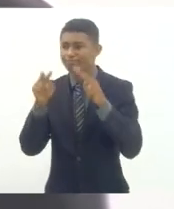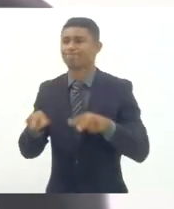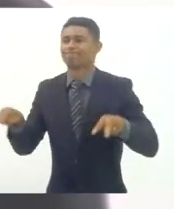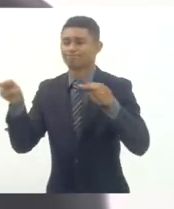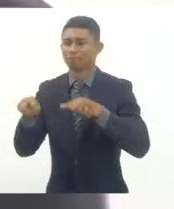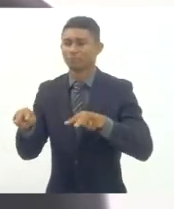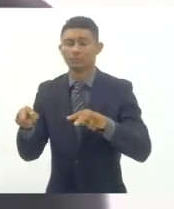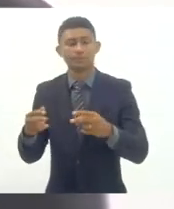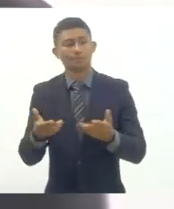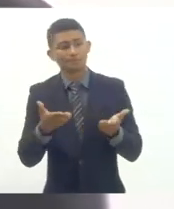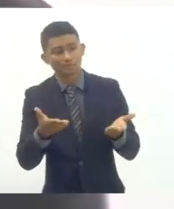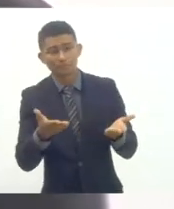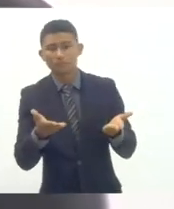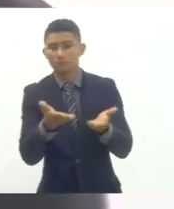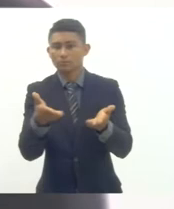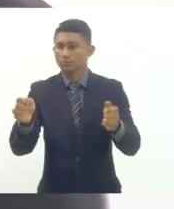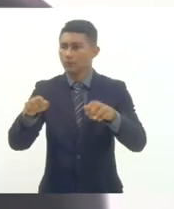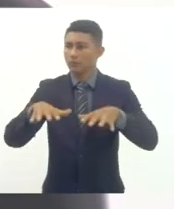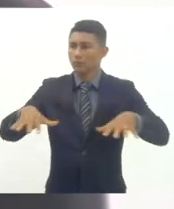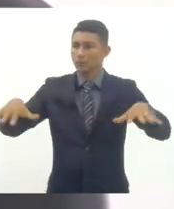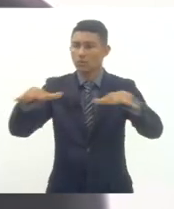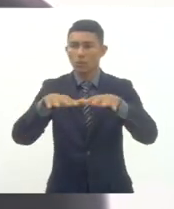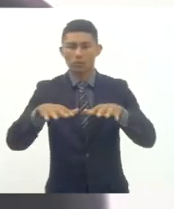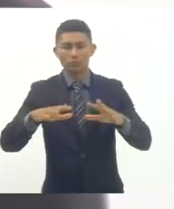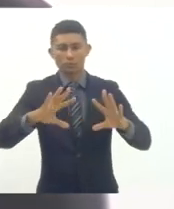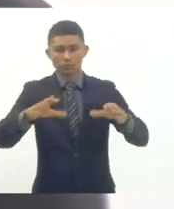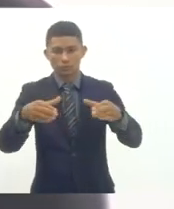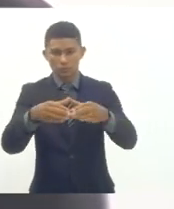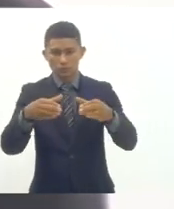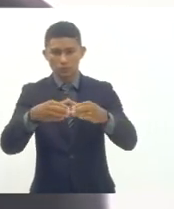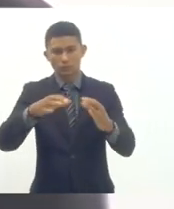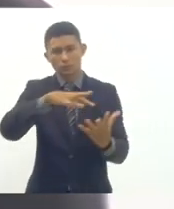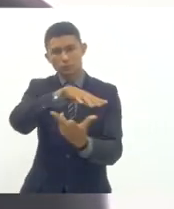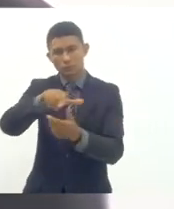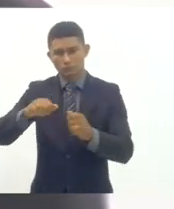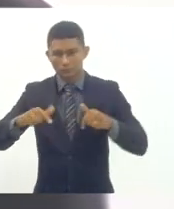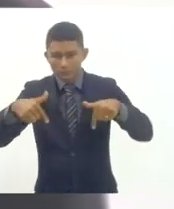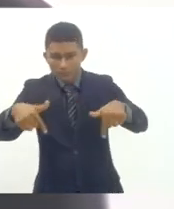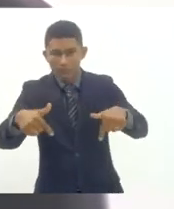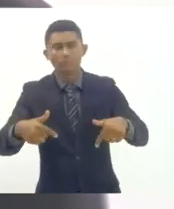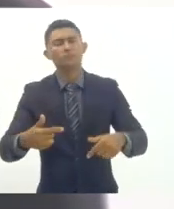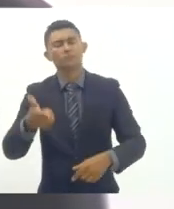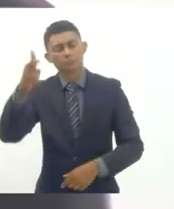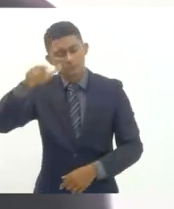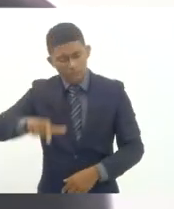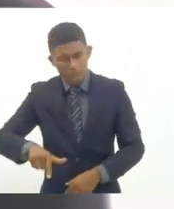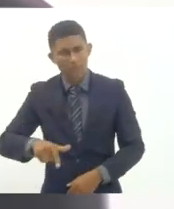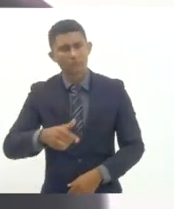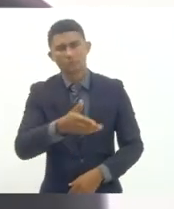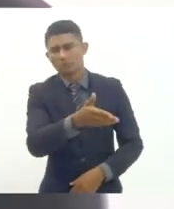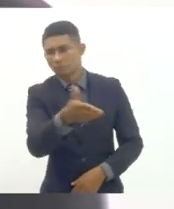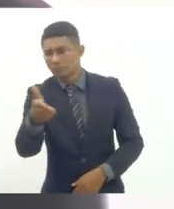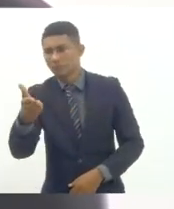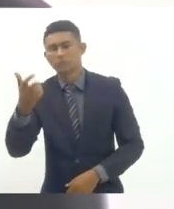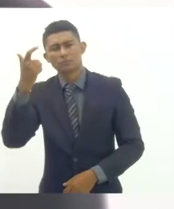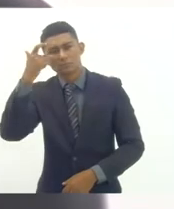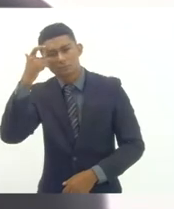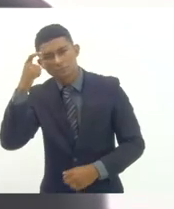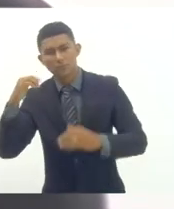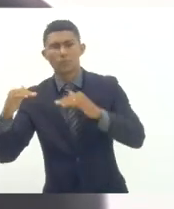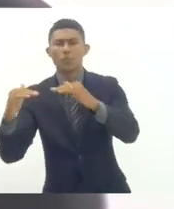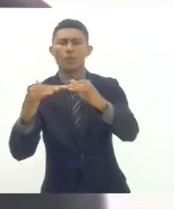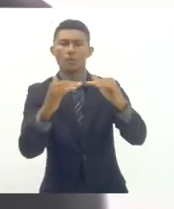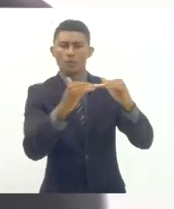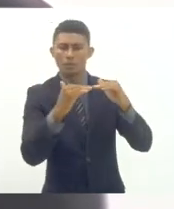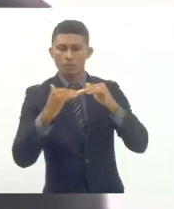todos aqui também da ação mundial reitero aqui todas as palavras e acúmulos que vossa excelência trouxe à